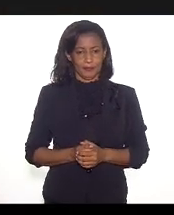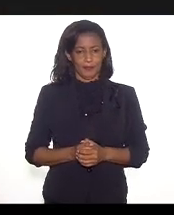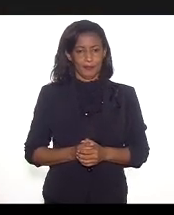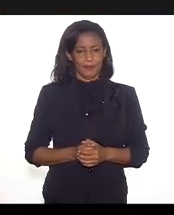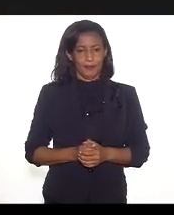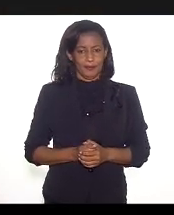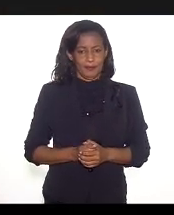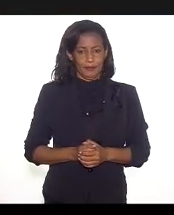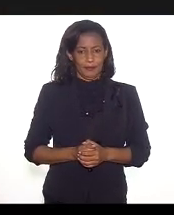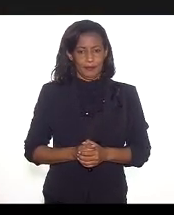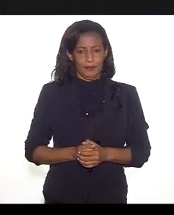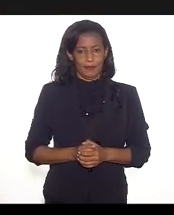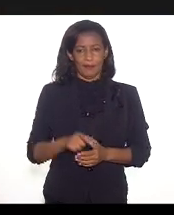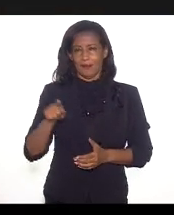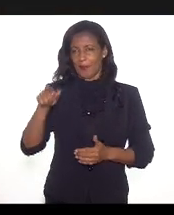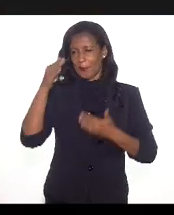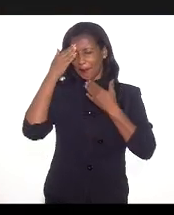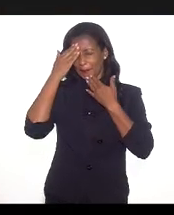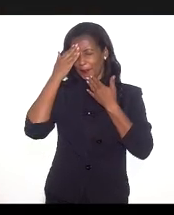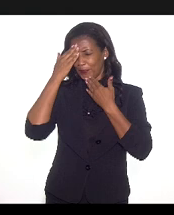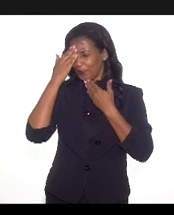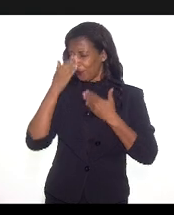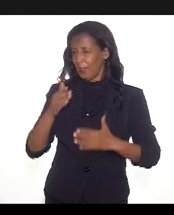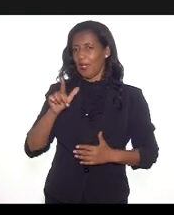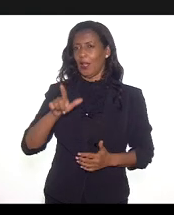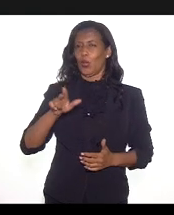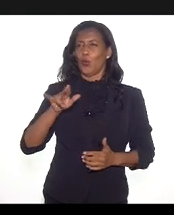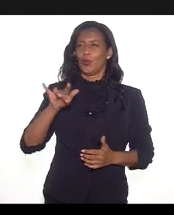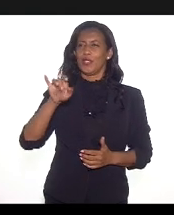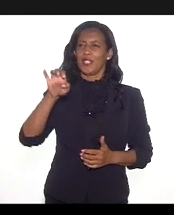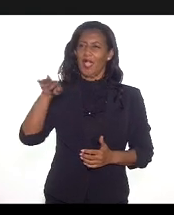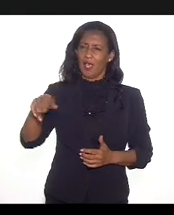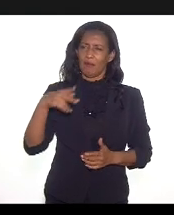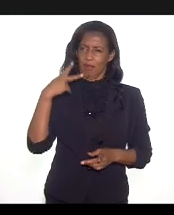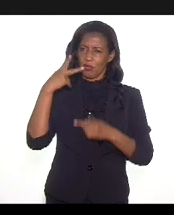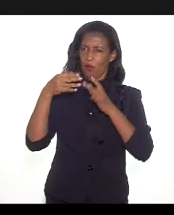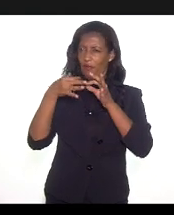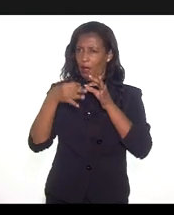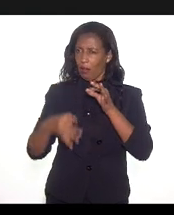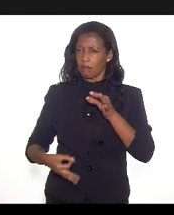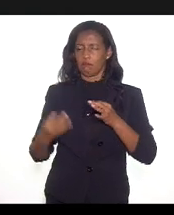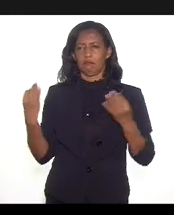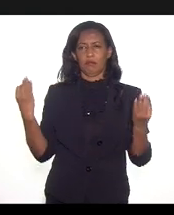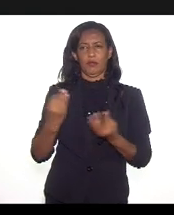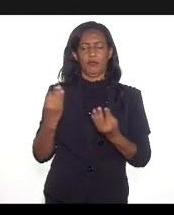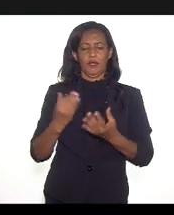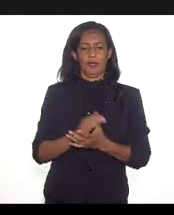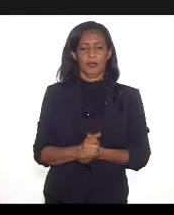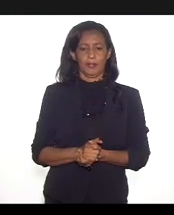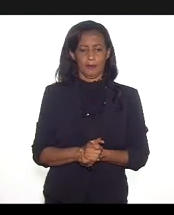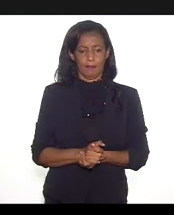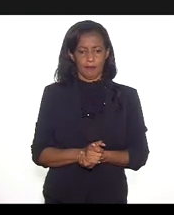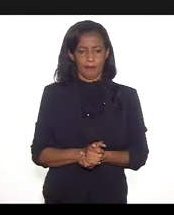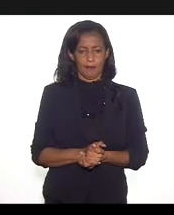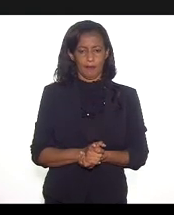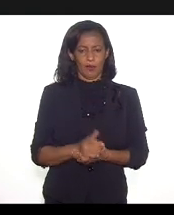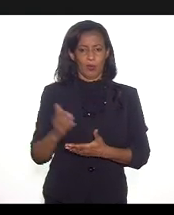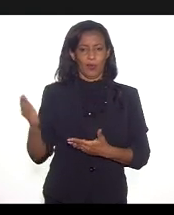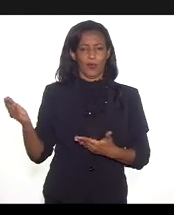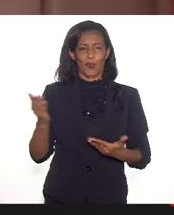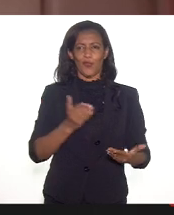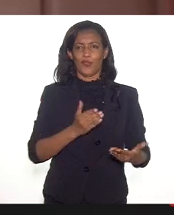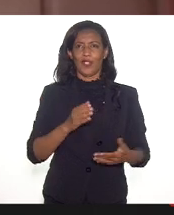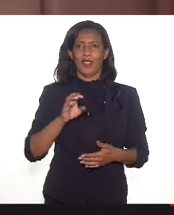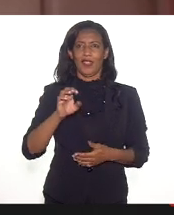Obrigada, Luciane, pela sua ótima intervenção. Muito obrigada. Eu gostaria de contar a Heloísa Queiroz, é